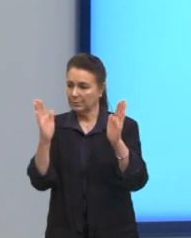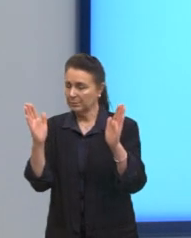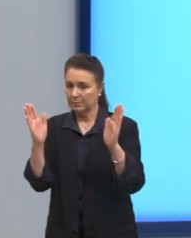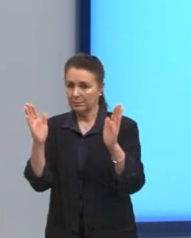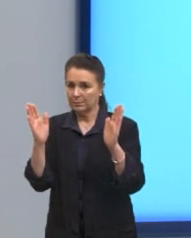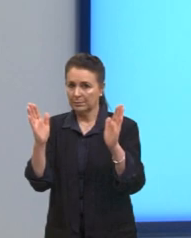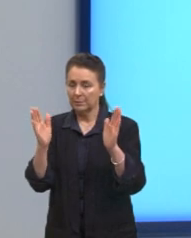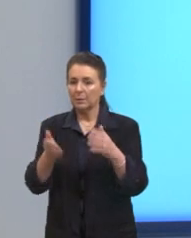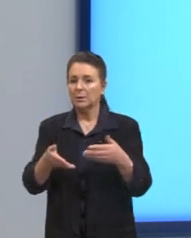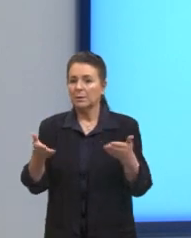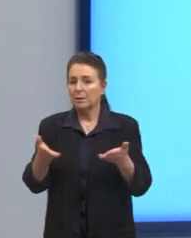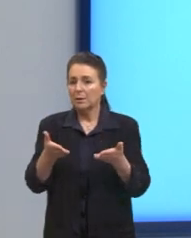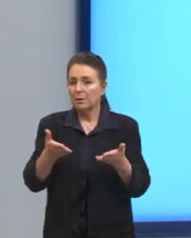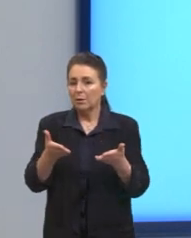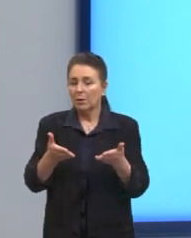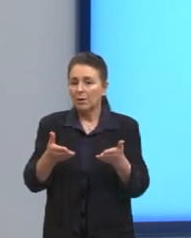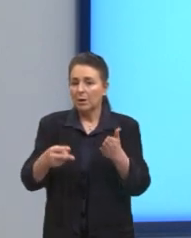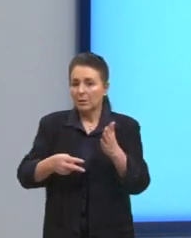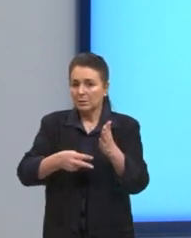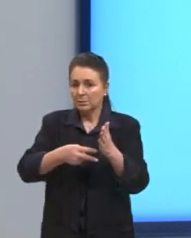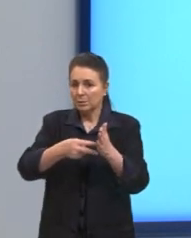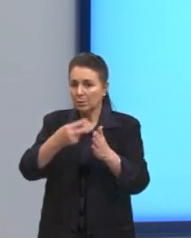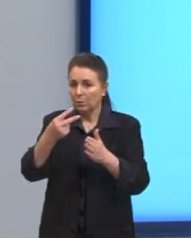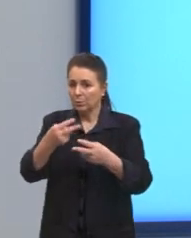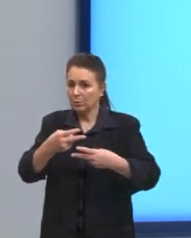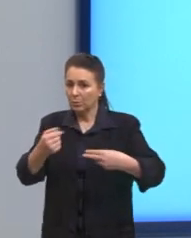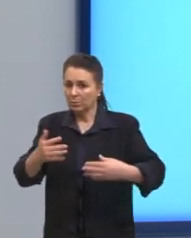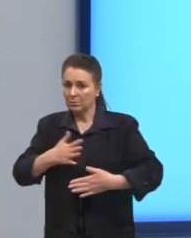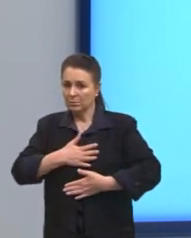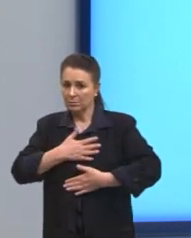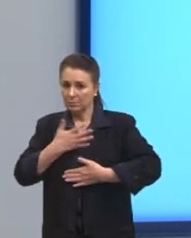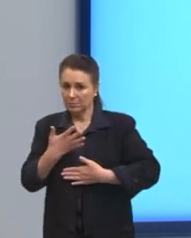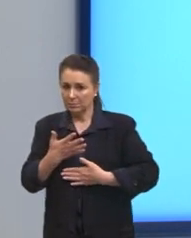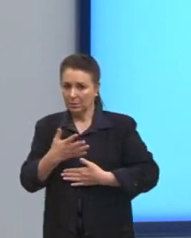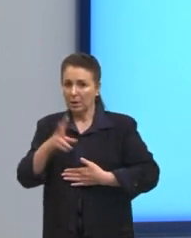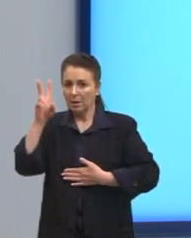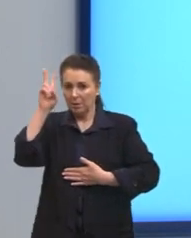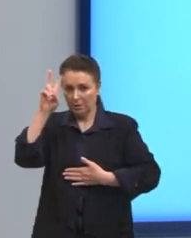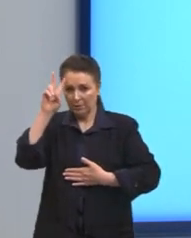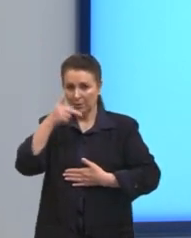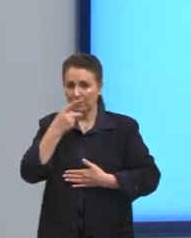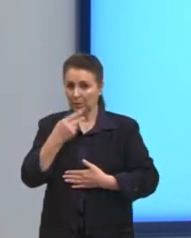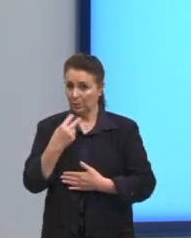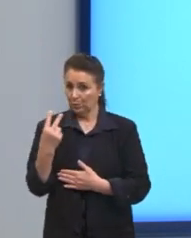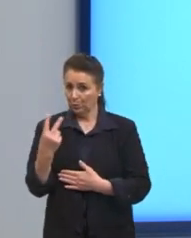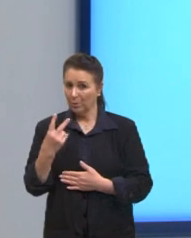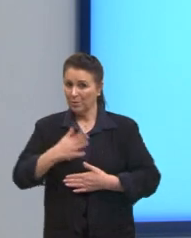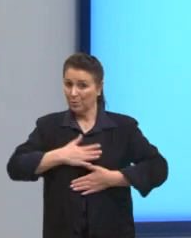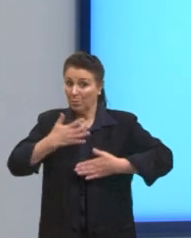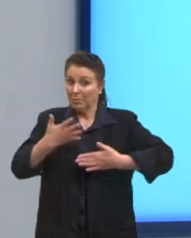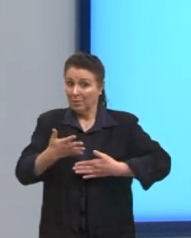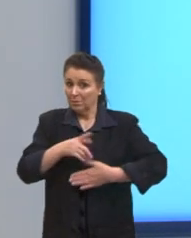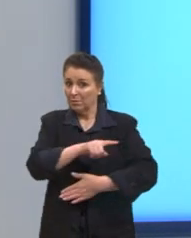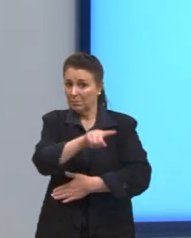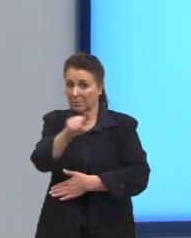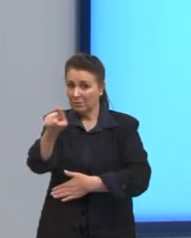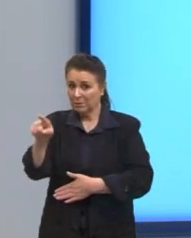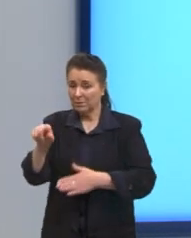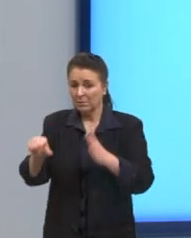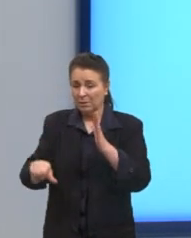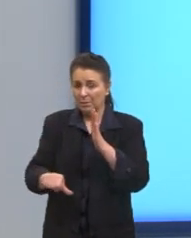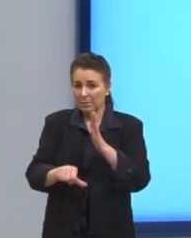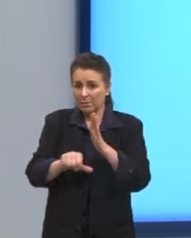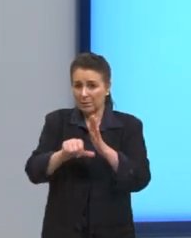E agora vem a segunda surpresa. Lembra que eu falei que eu tinha duas surpresas para vocês? A primeira